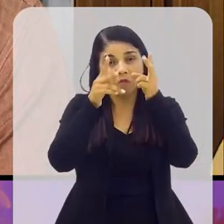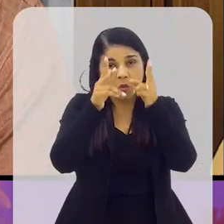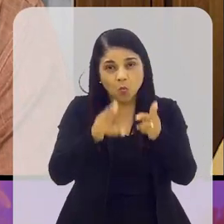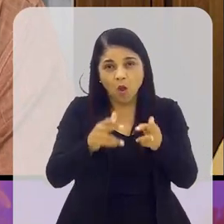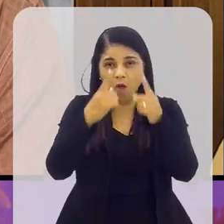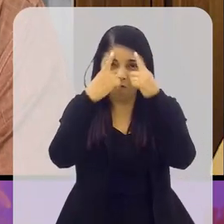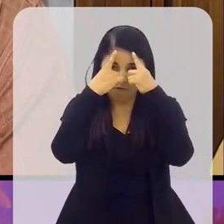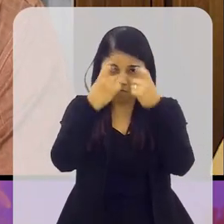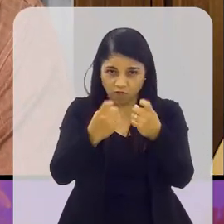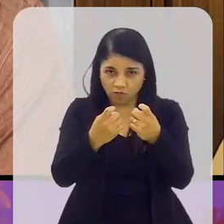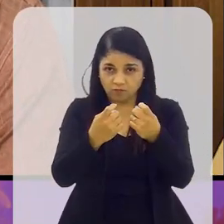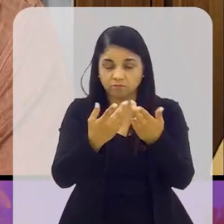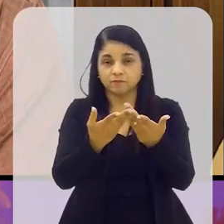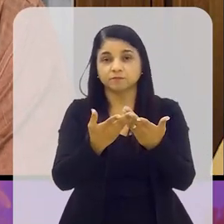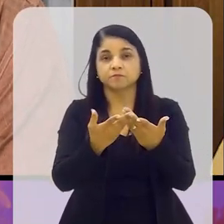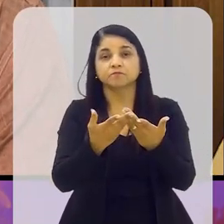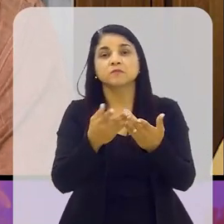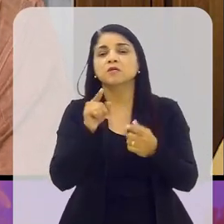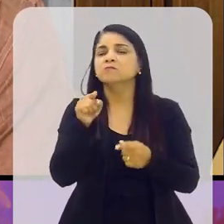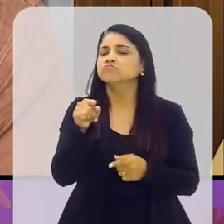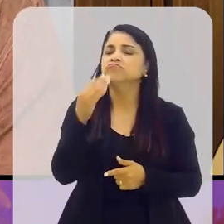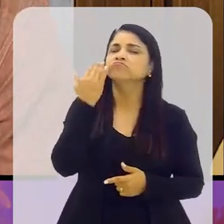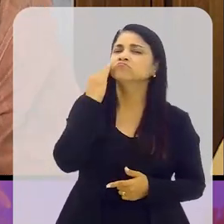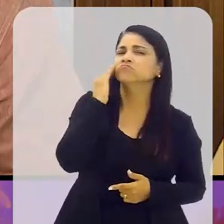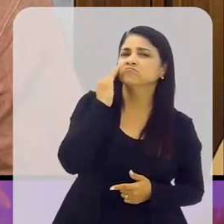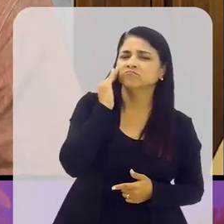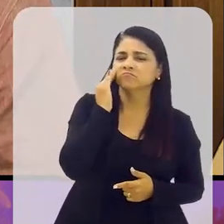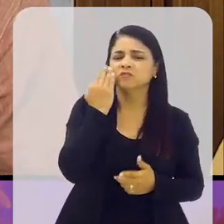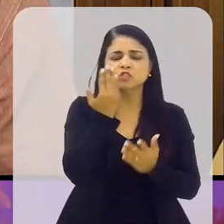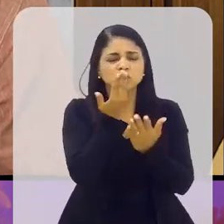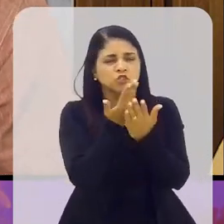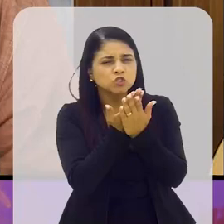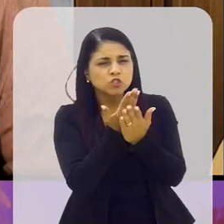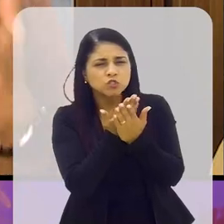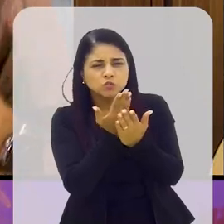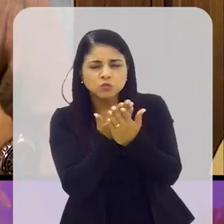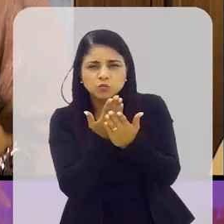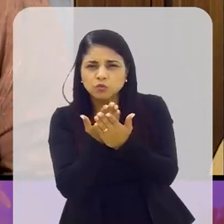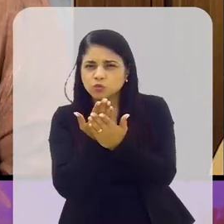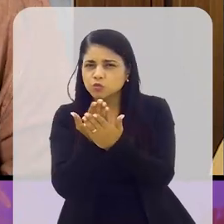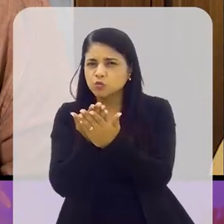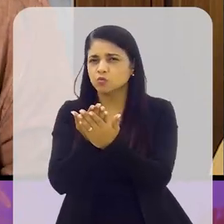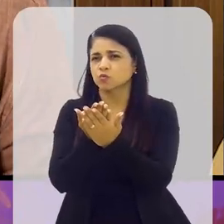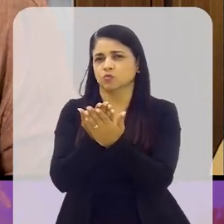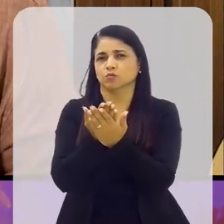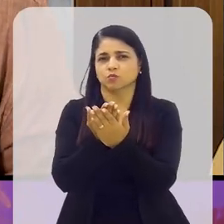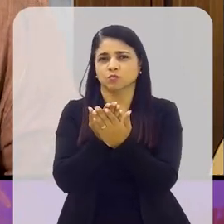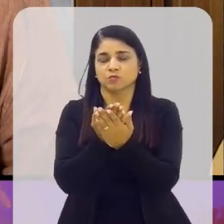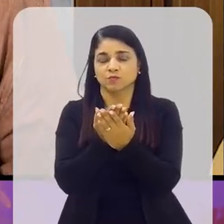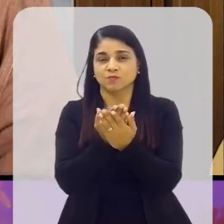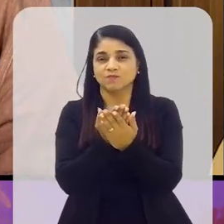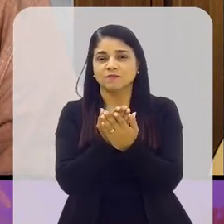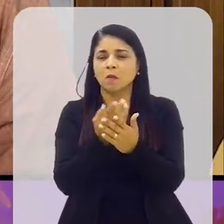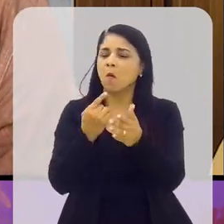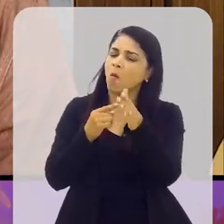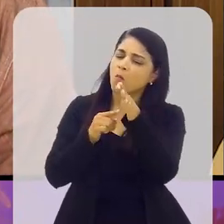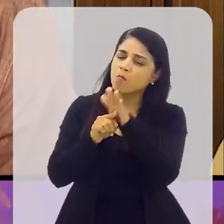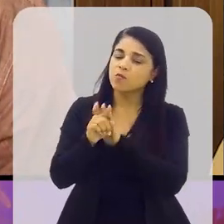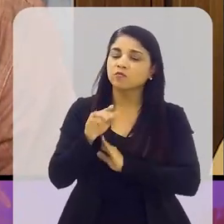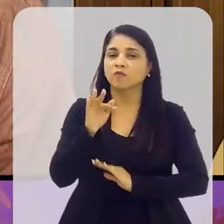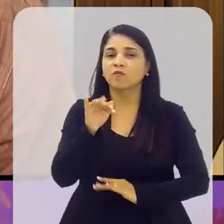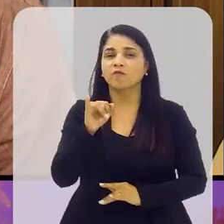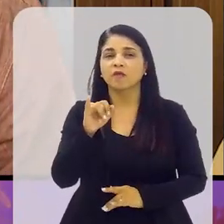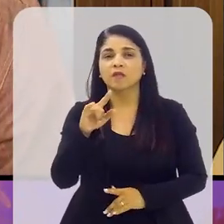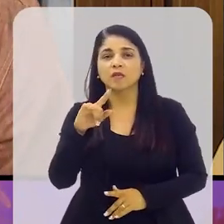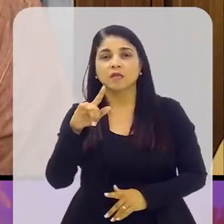tem acontecido. No seu entender, que é um estudioso desta matéria, eu pergunto a você, Felipe